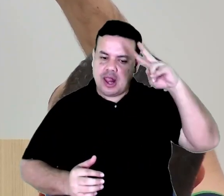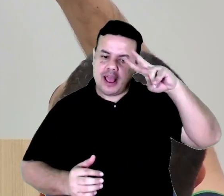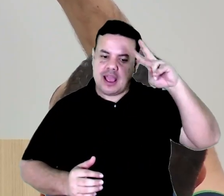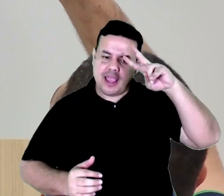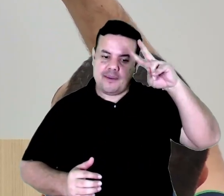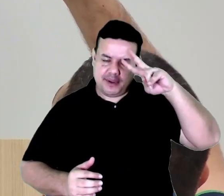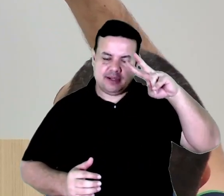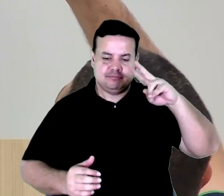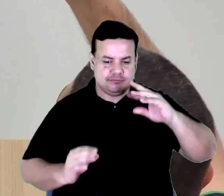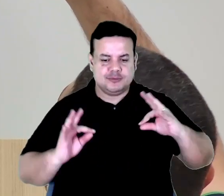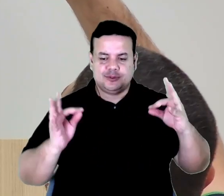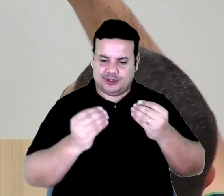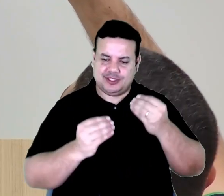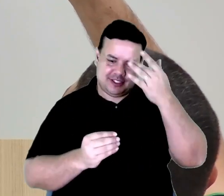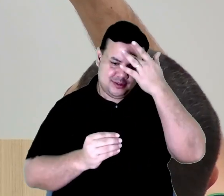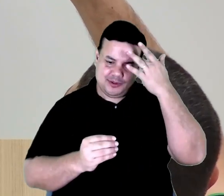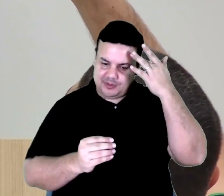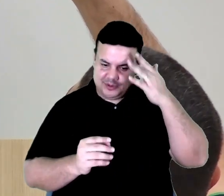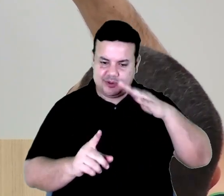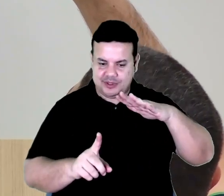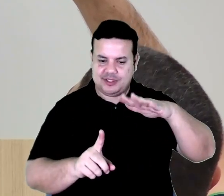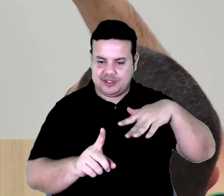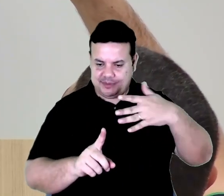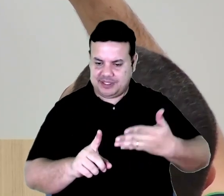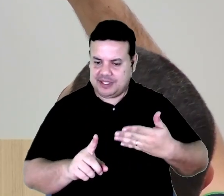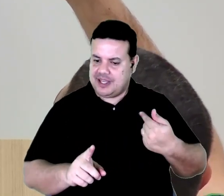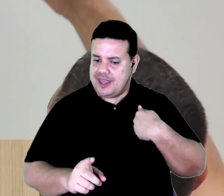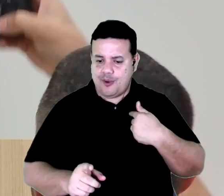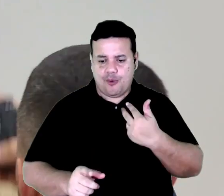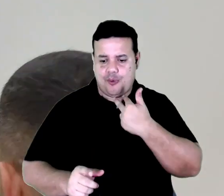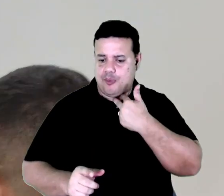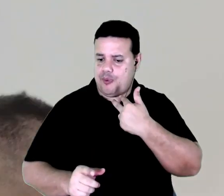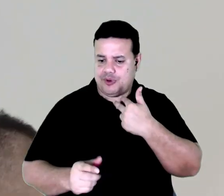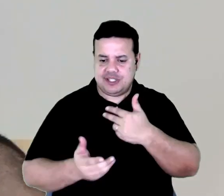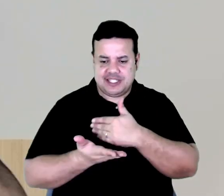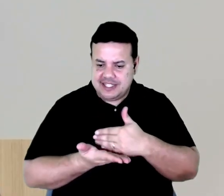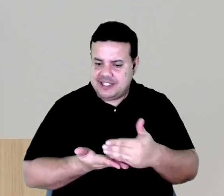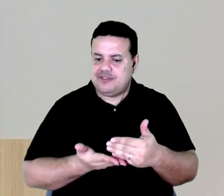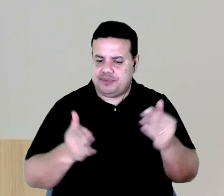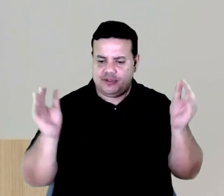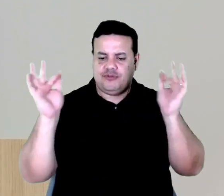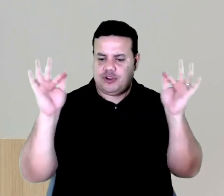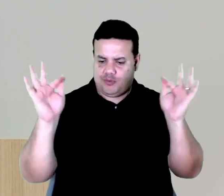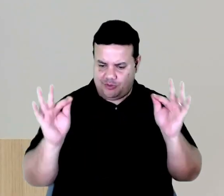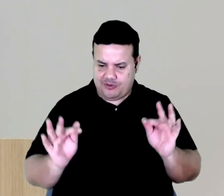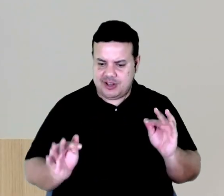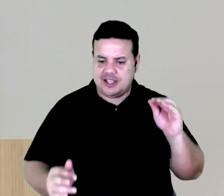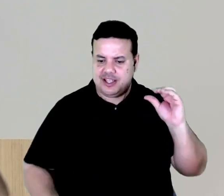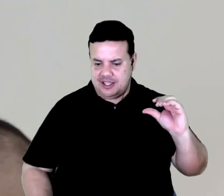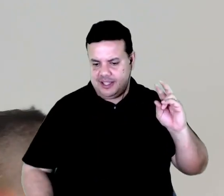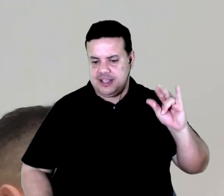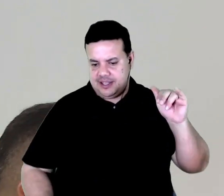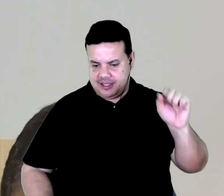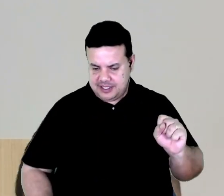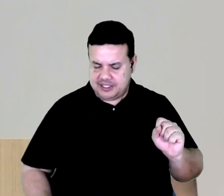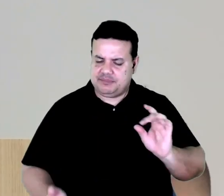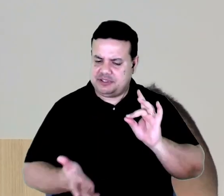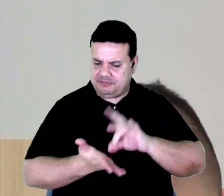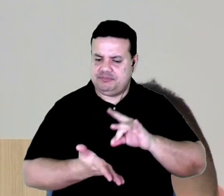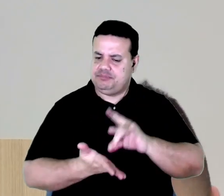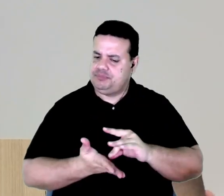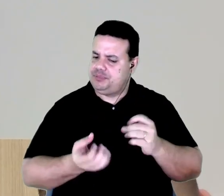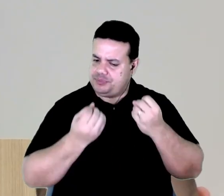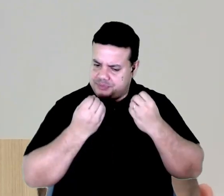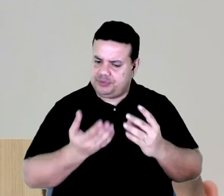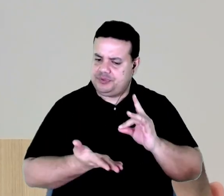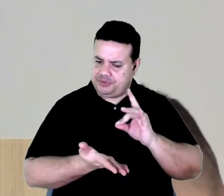parte, não pude eu ter essa iniciativa, mas fico muito feliz de Cris ter tido, porque realmente merecedora, parabéns por ter uma